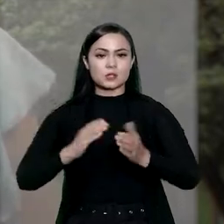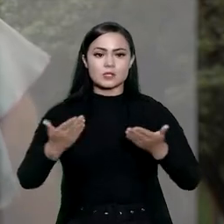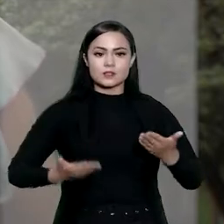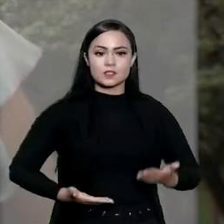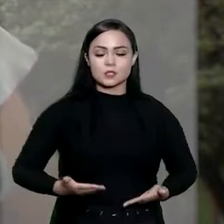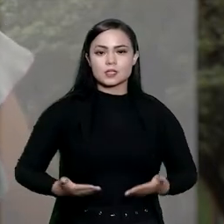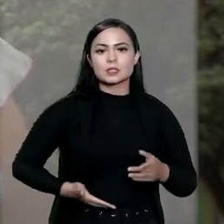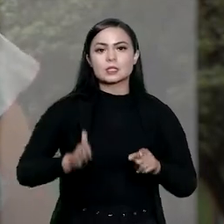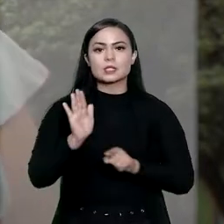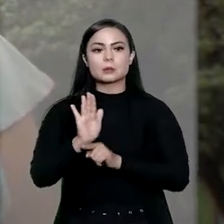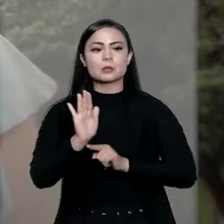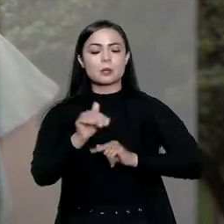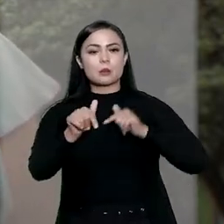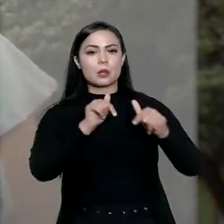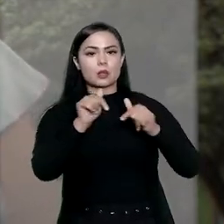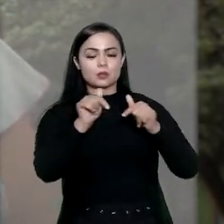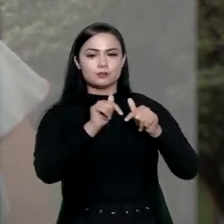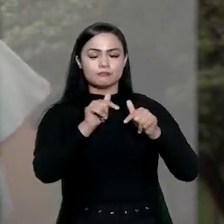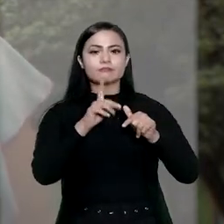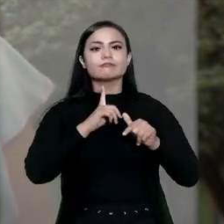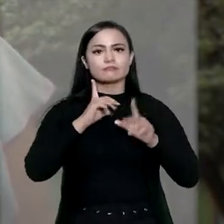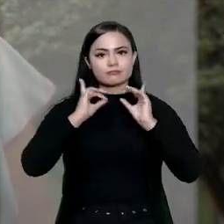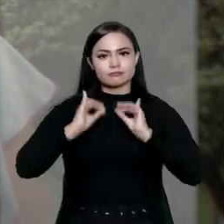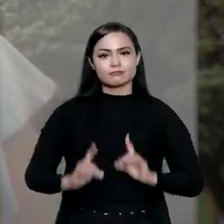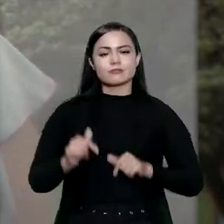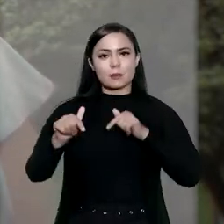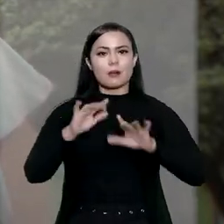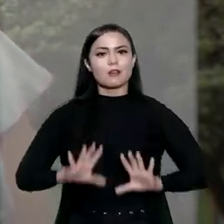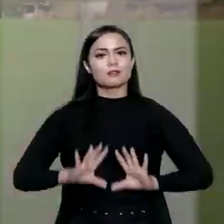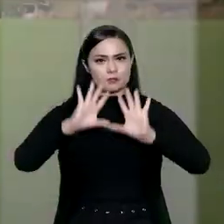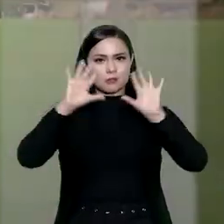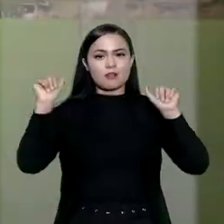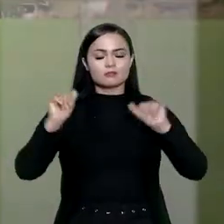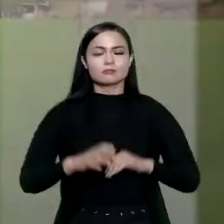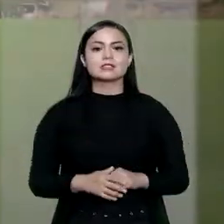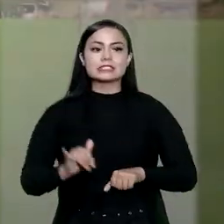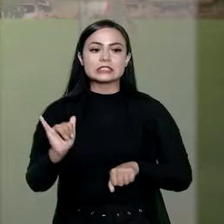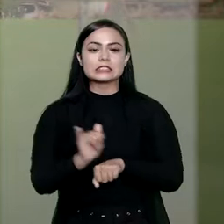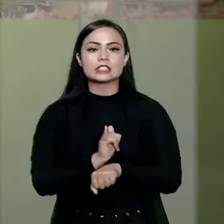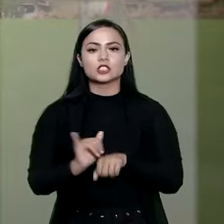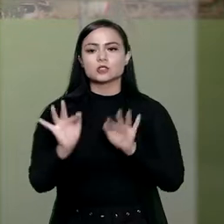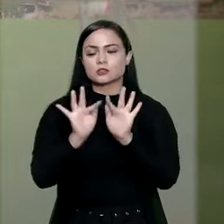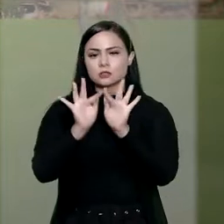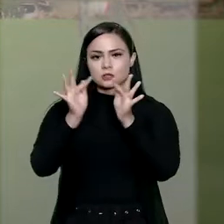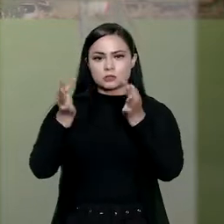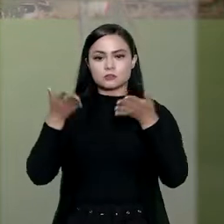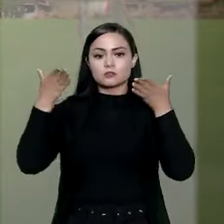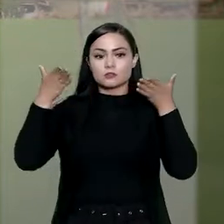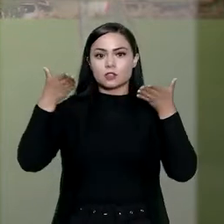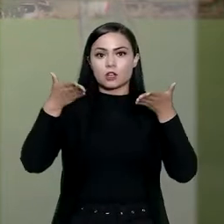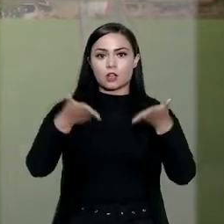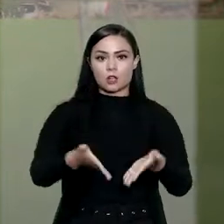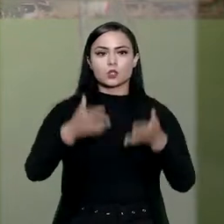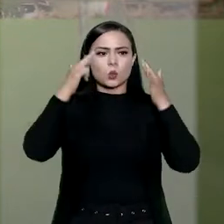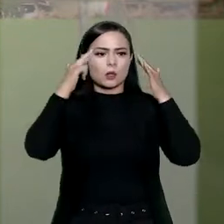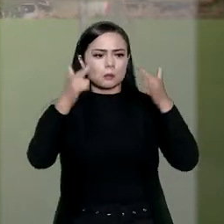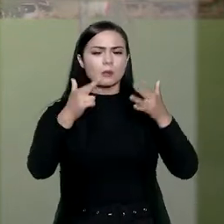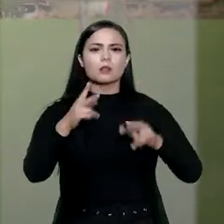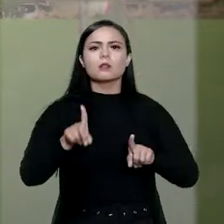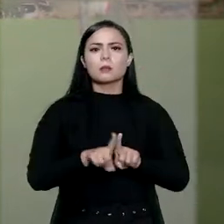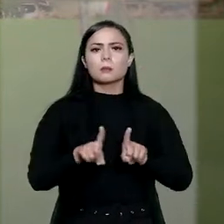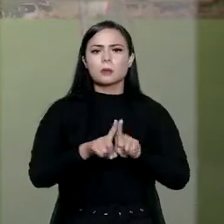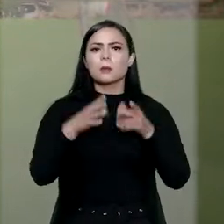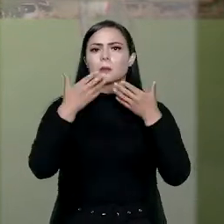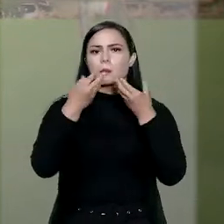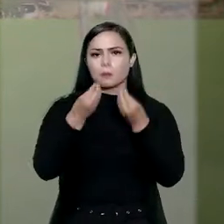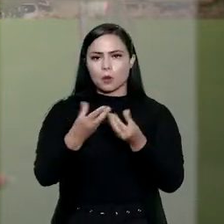servidores e colaboradores com deficiência que trabalham no tribunal. São estratégias simples, focadas no respeito e na